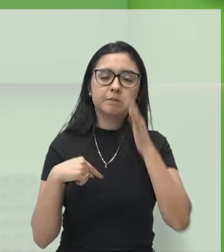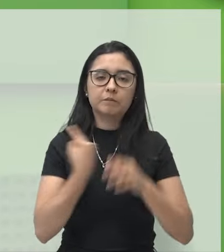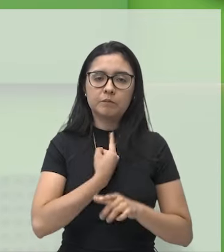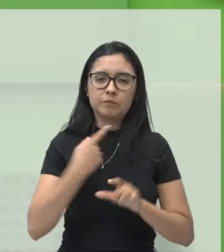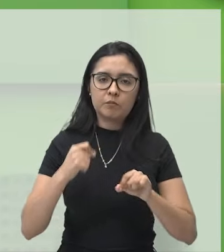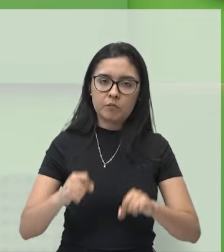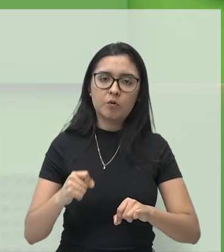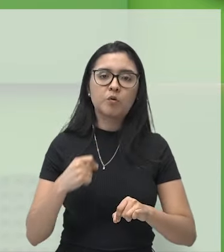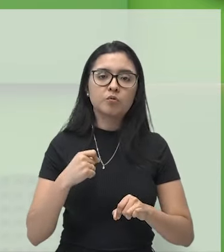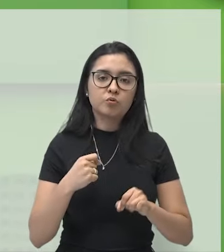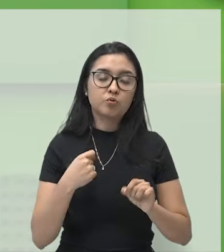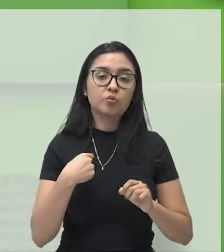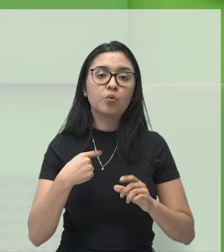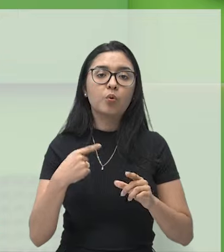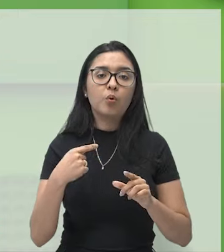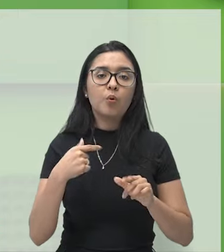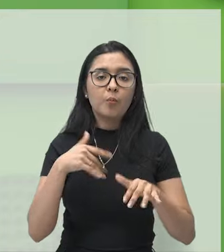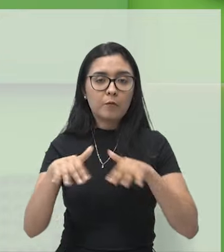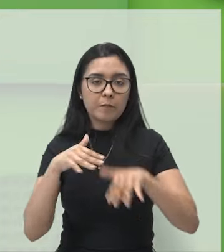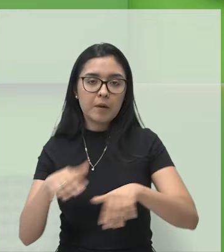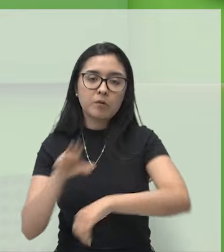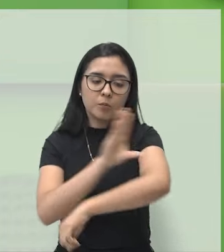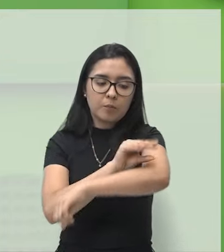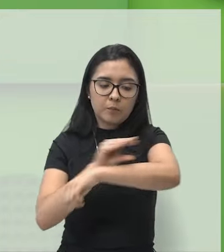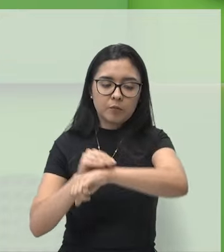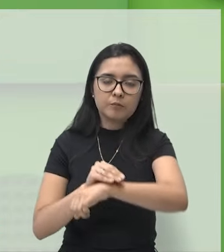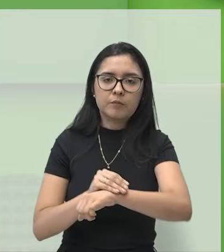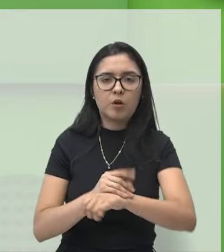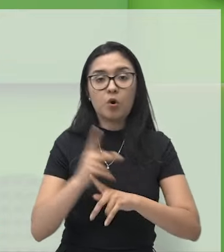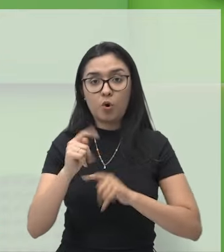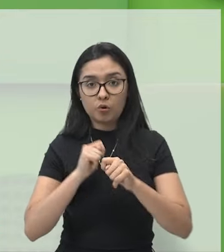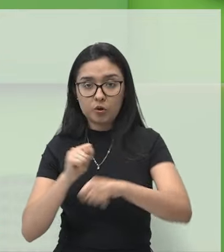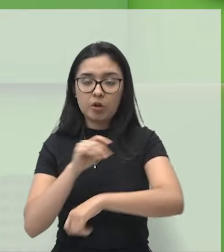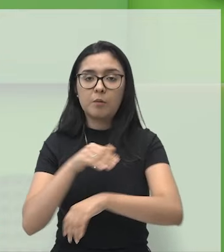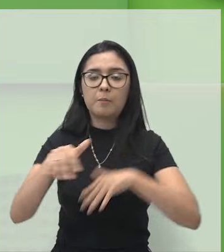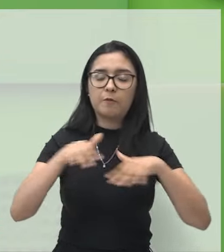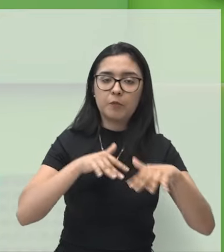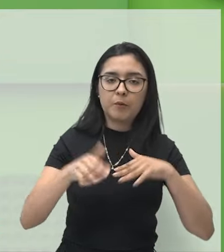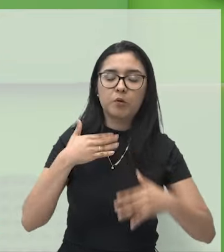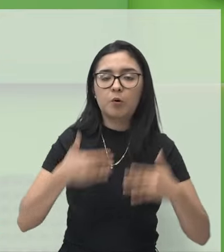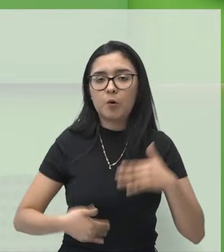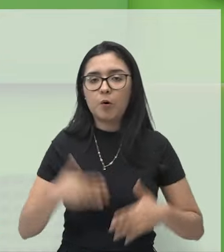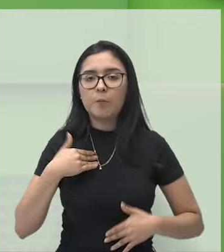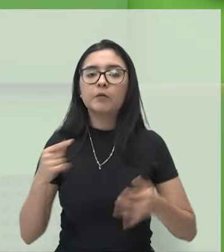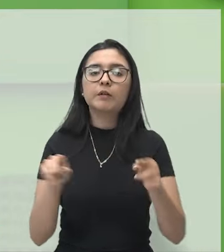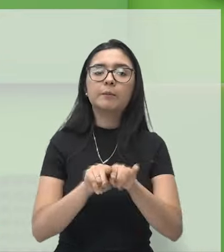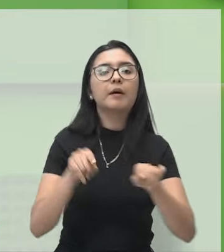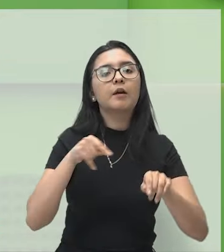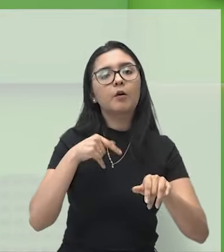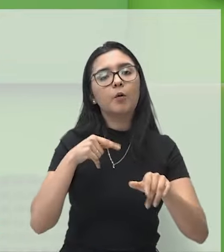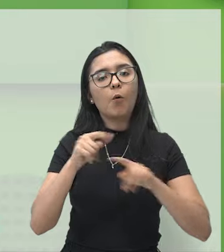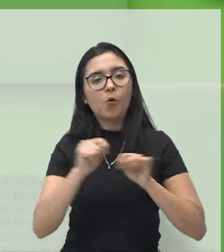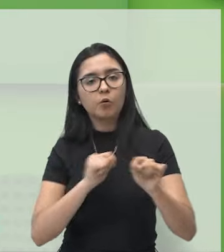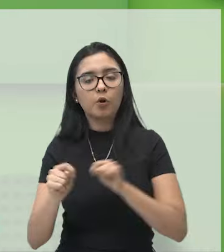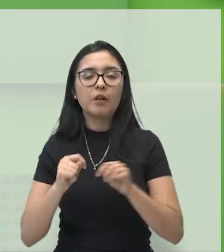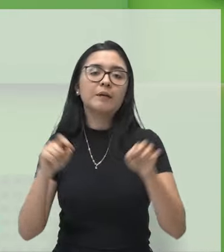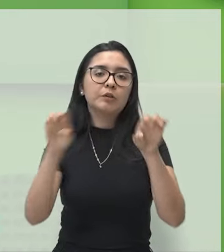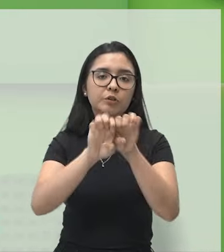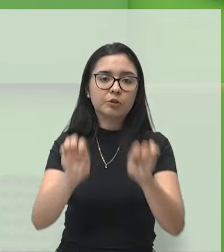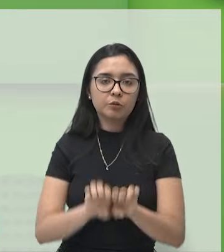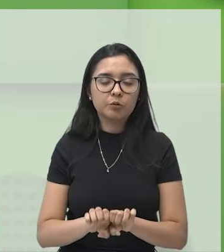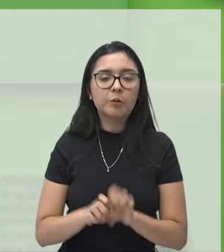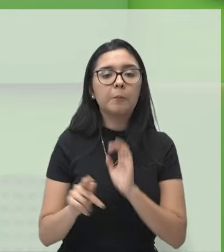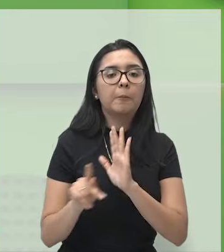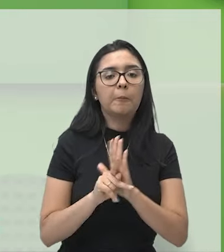sistema muscular. Ele controla não só os movimentos, ele controla também a estrutura dos